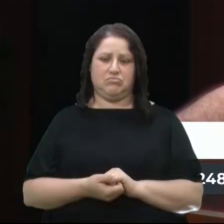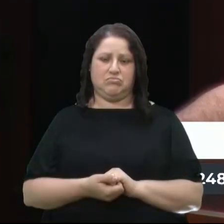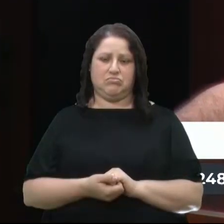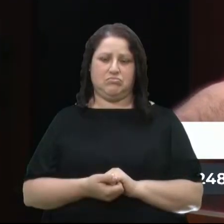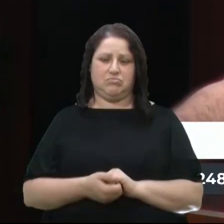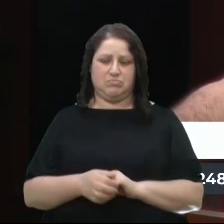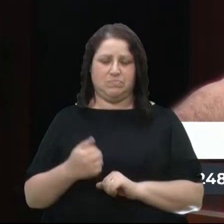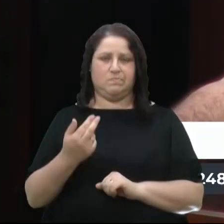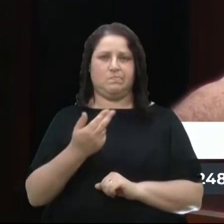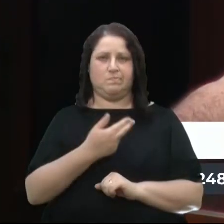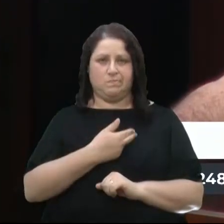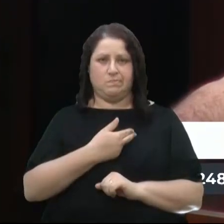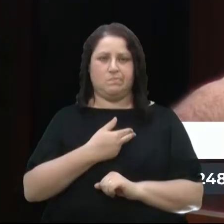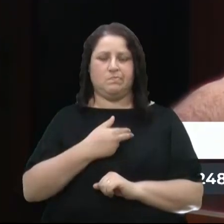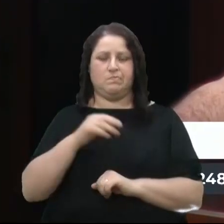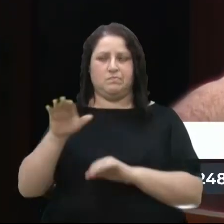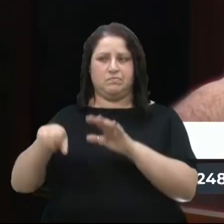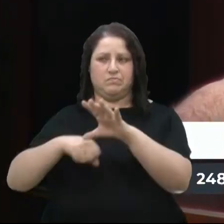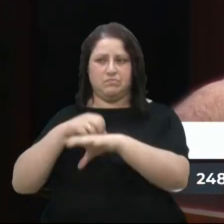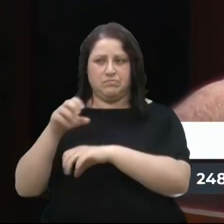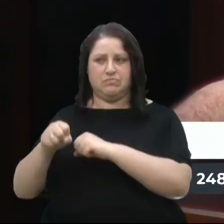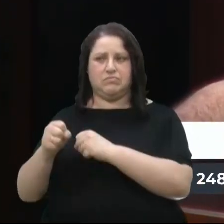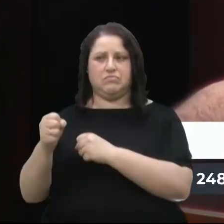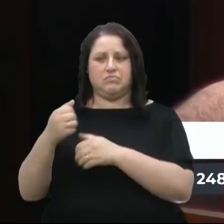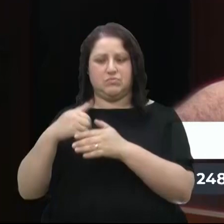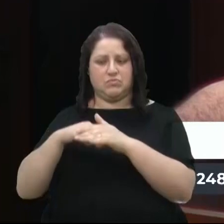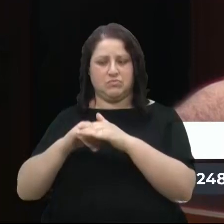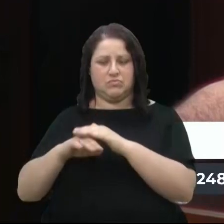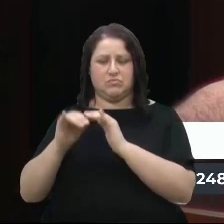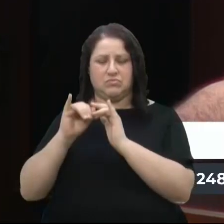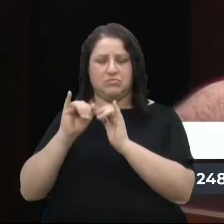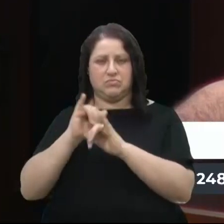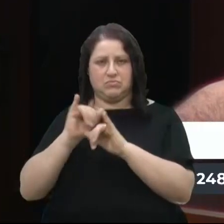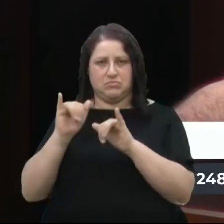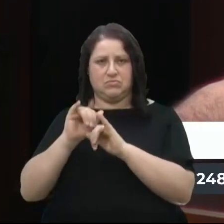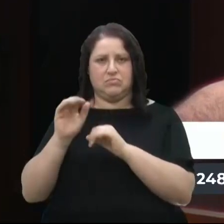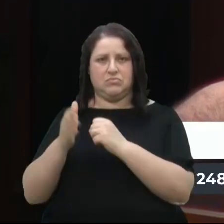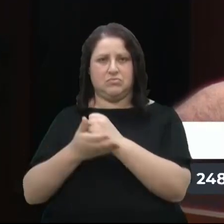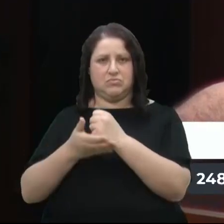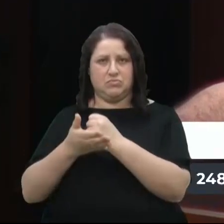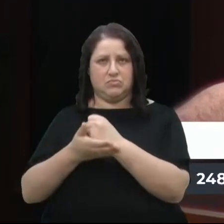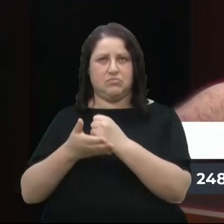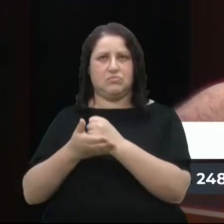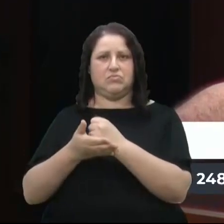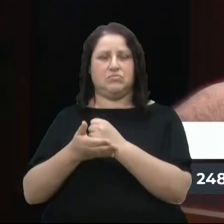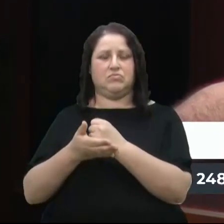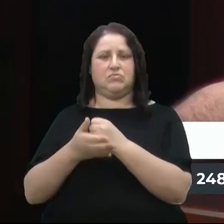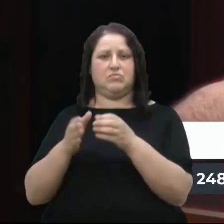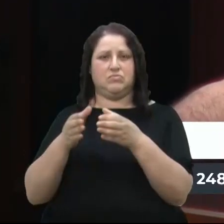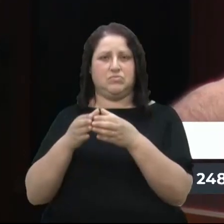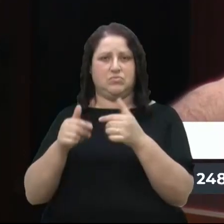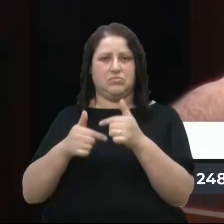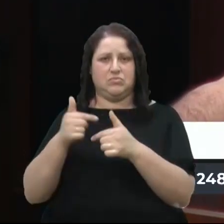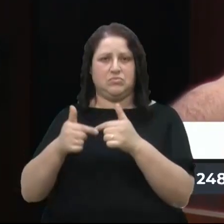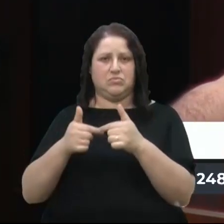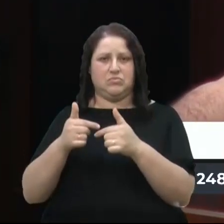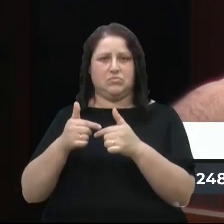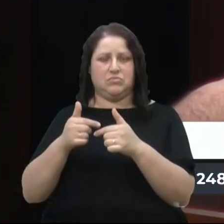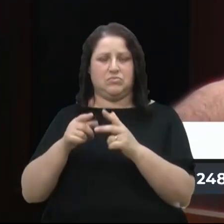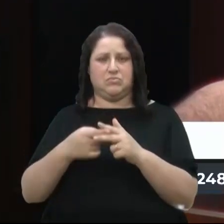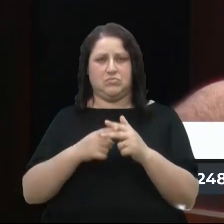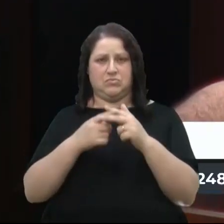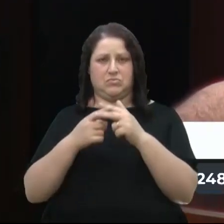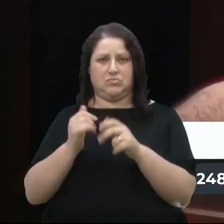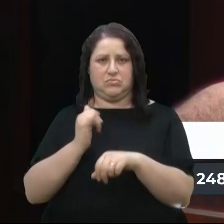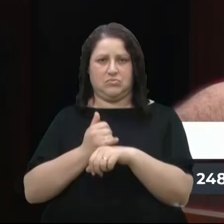Então, nós estamos recolhendo as informações, eu sei que essas pessoas já têm recorrido, são da base, são da categoria dos metalúrgicos, as que conversaram